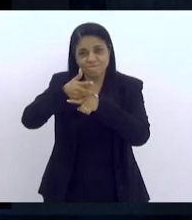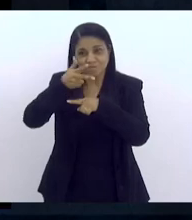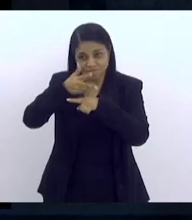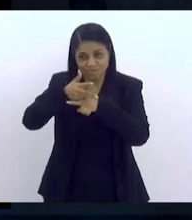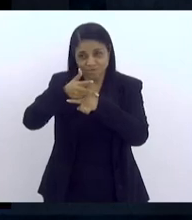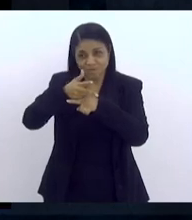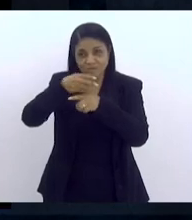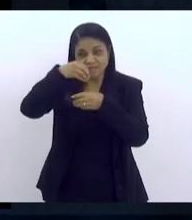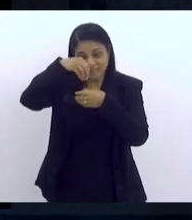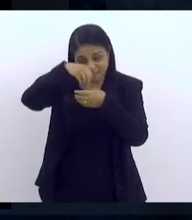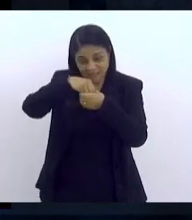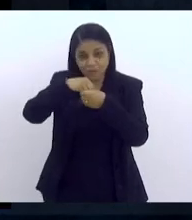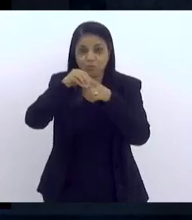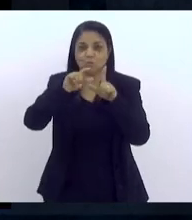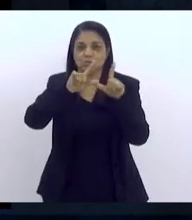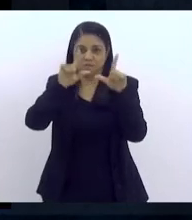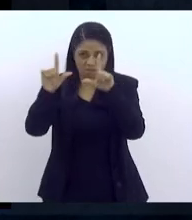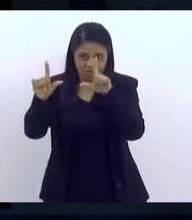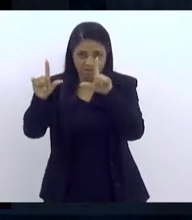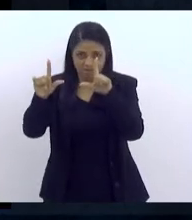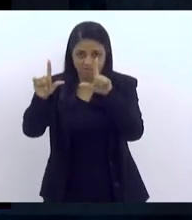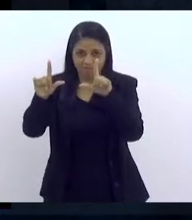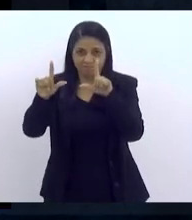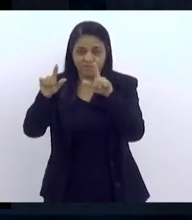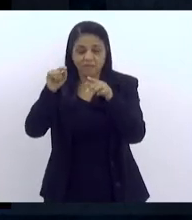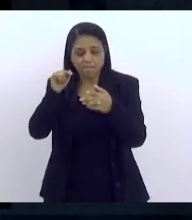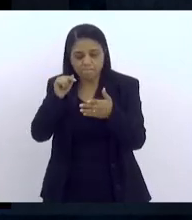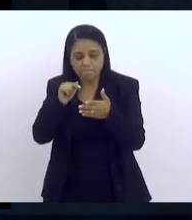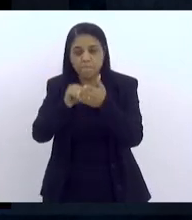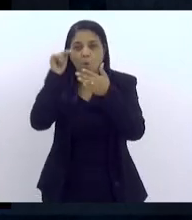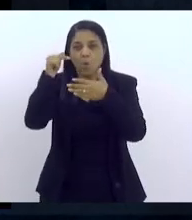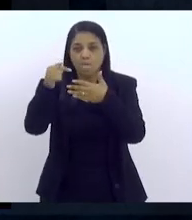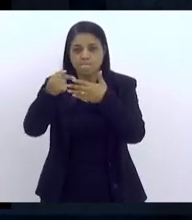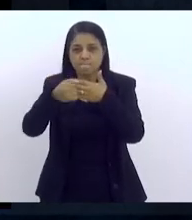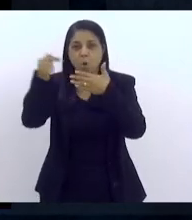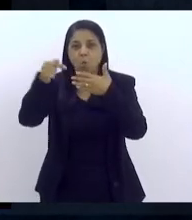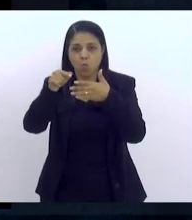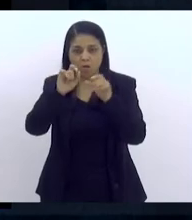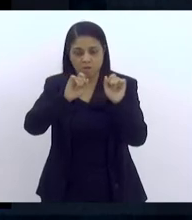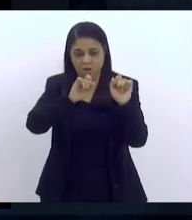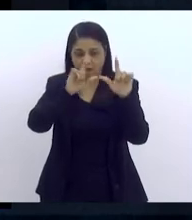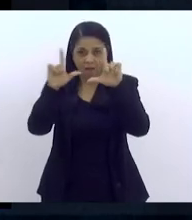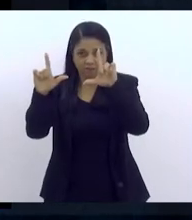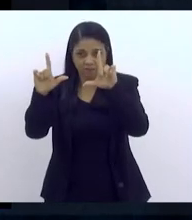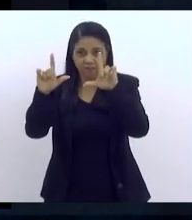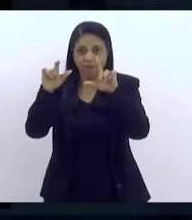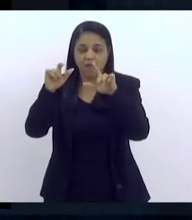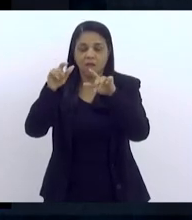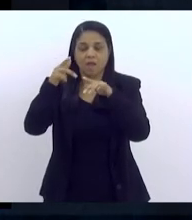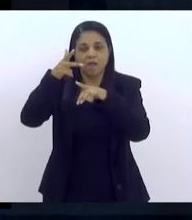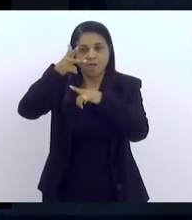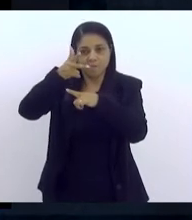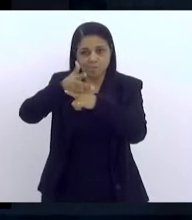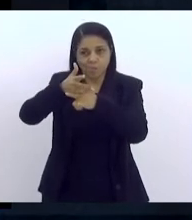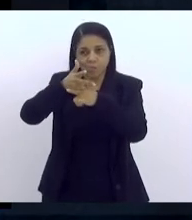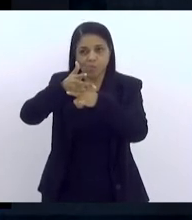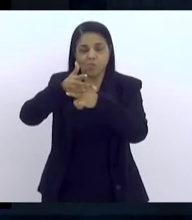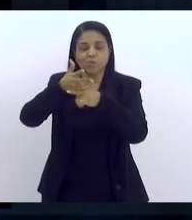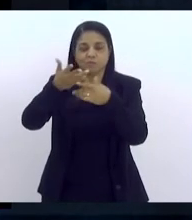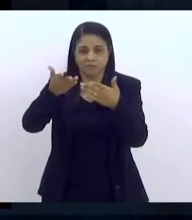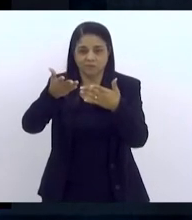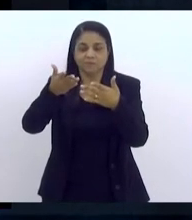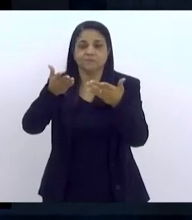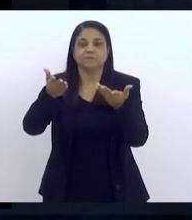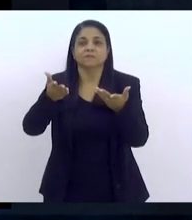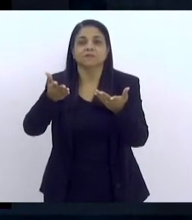dentro do slide. Tem que dar um clique dentro do slide para que ele possa ser posto. Então, na realidade,